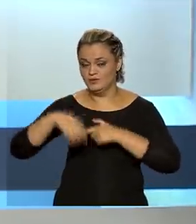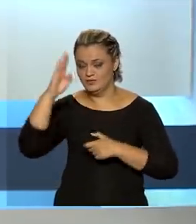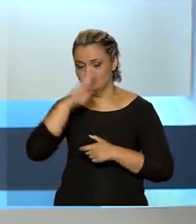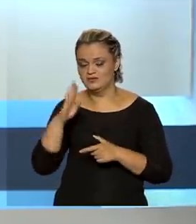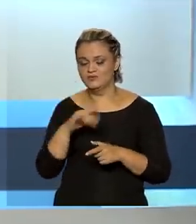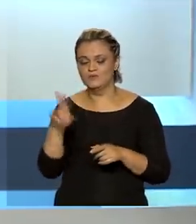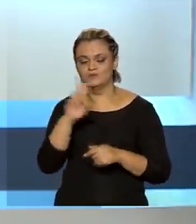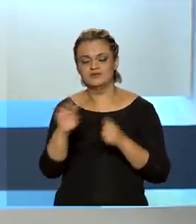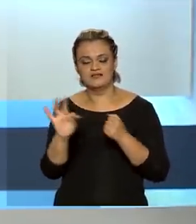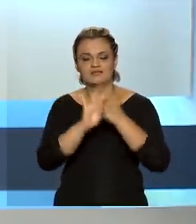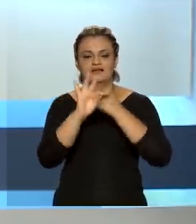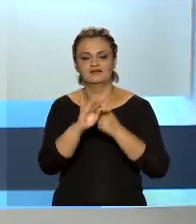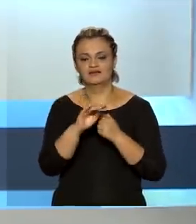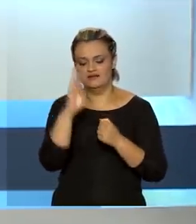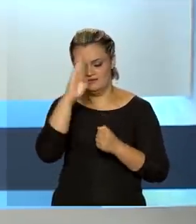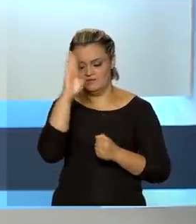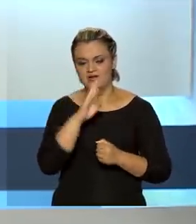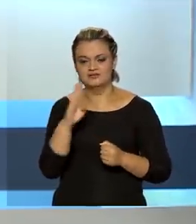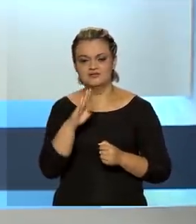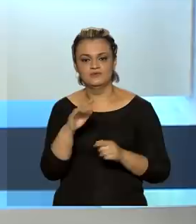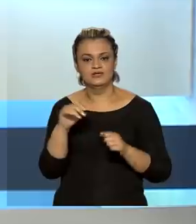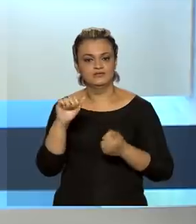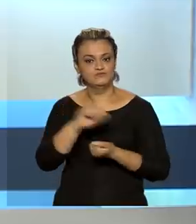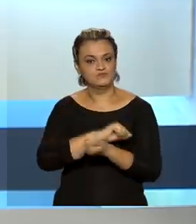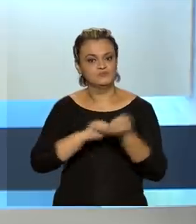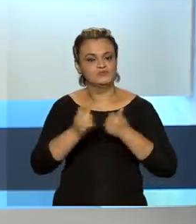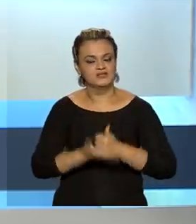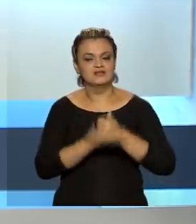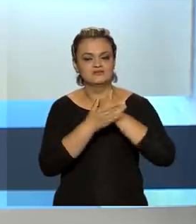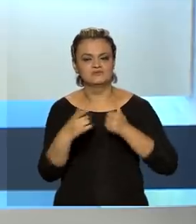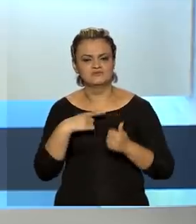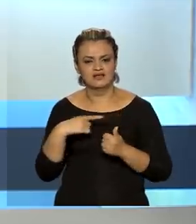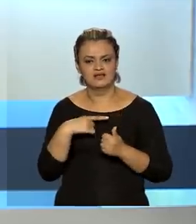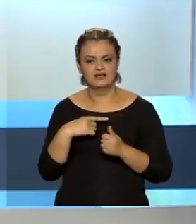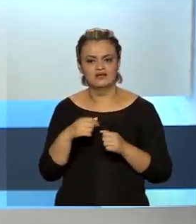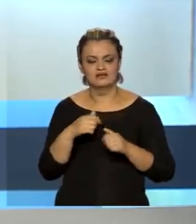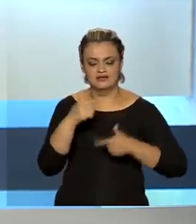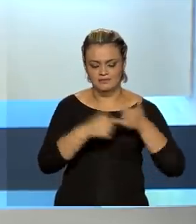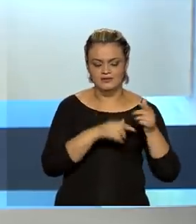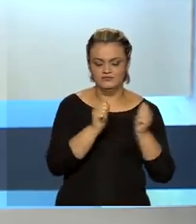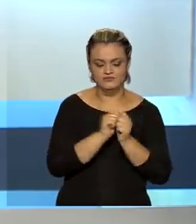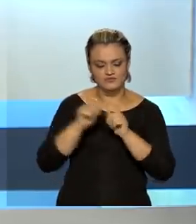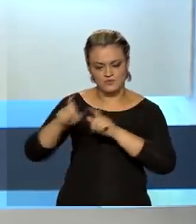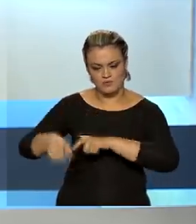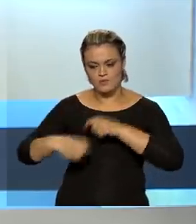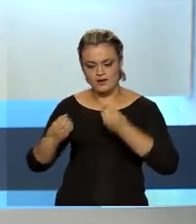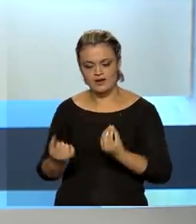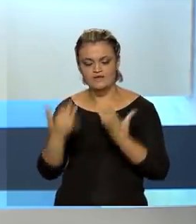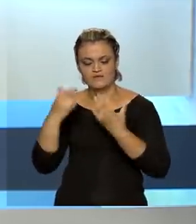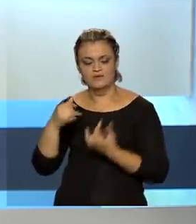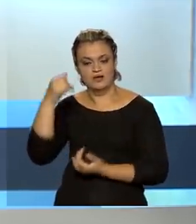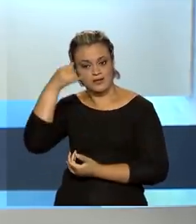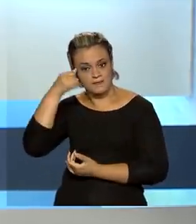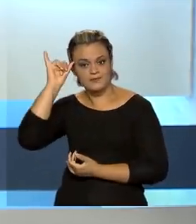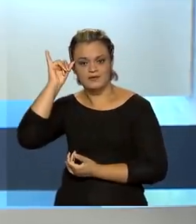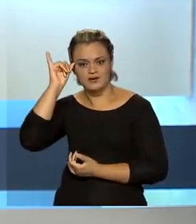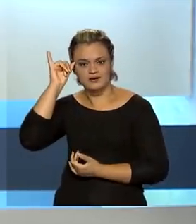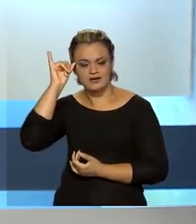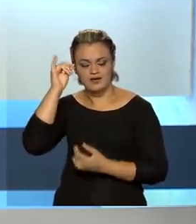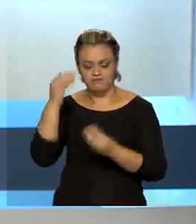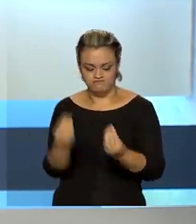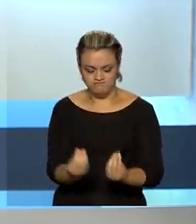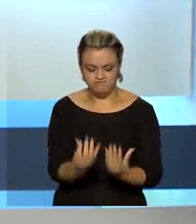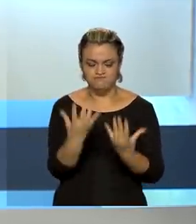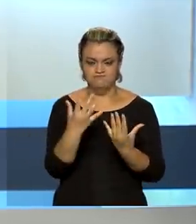de produção considerada sustentável. É a integração lavoura-pecuária, que permite aumentar a pastagem animal e ainda assim